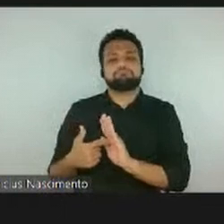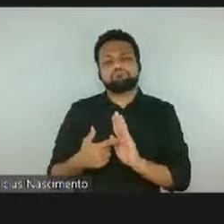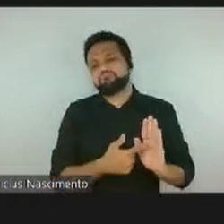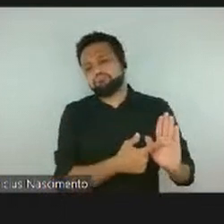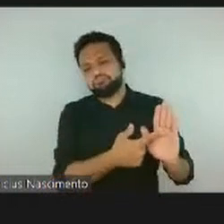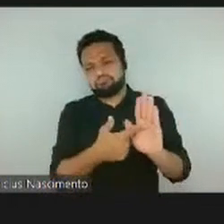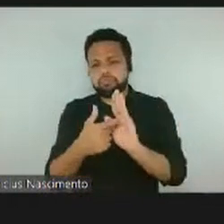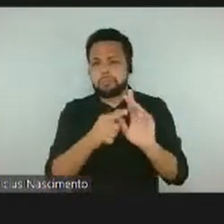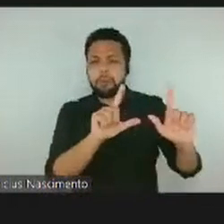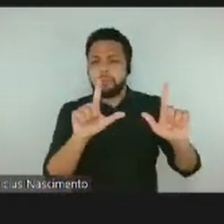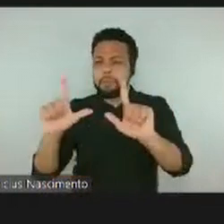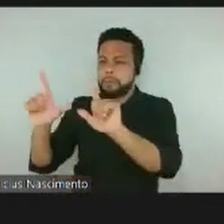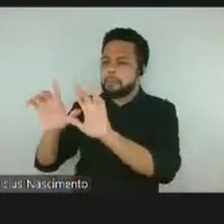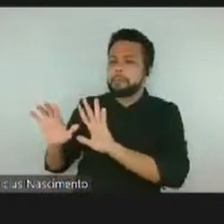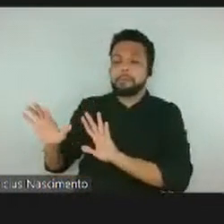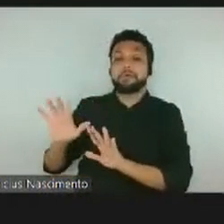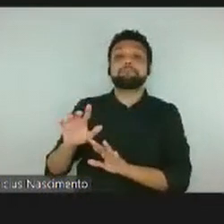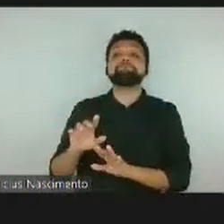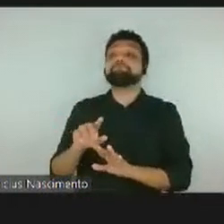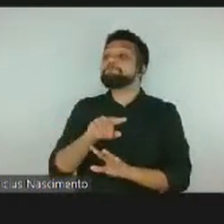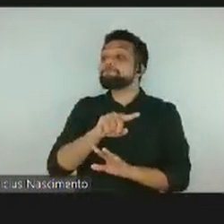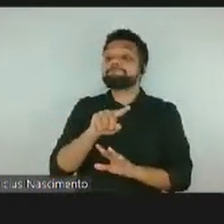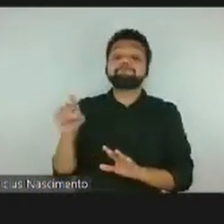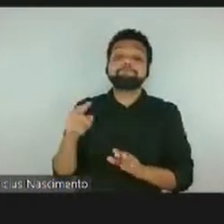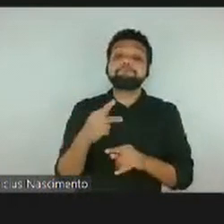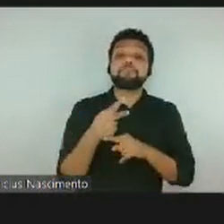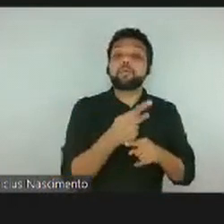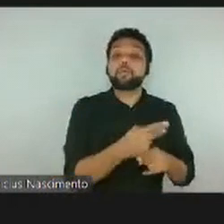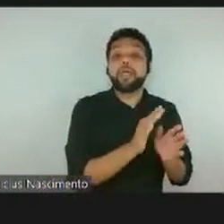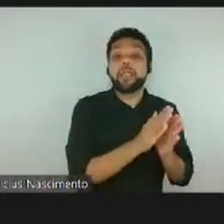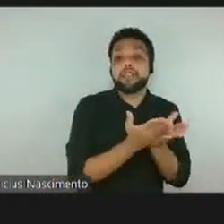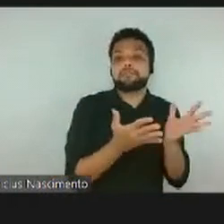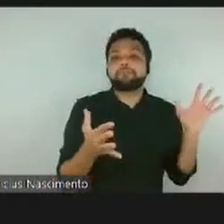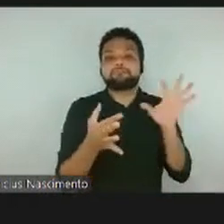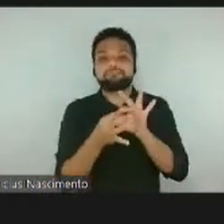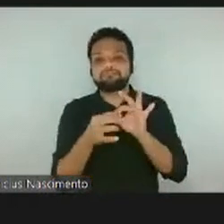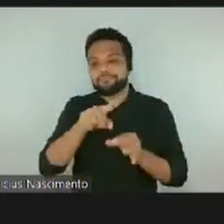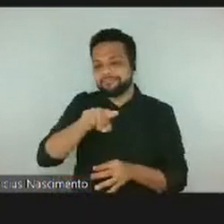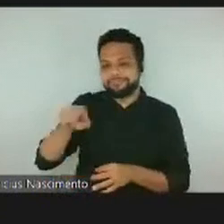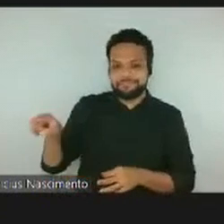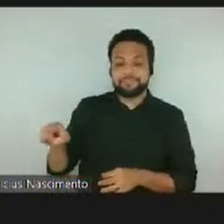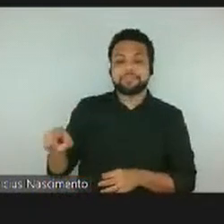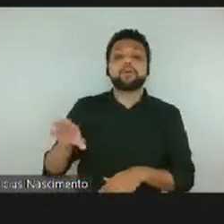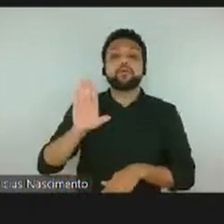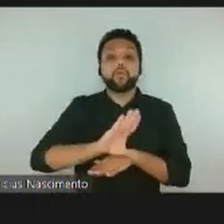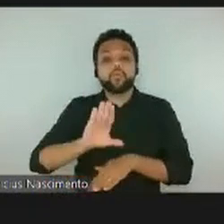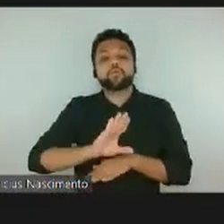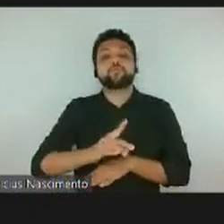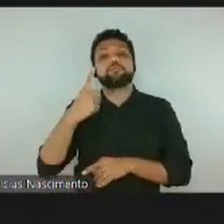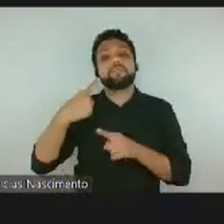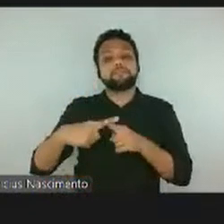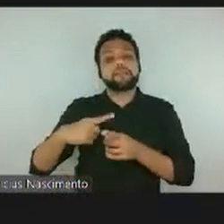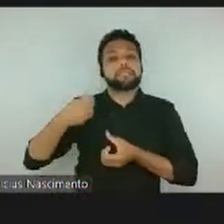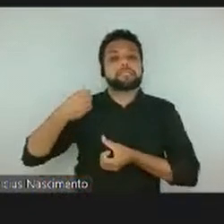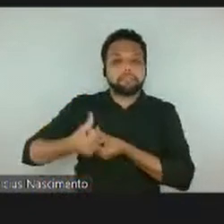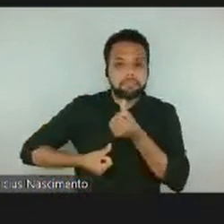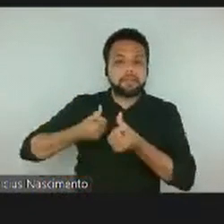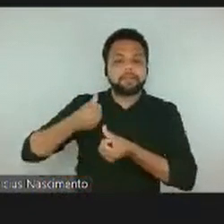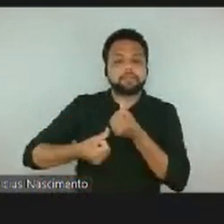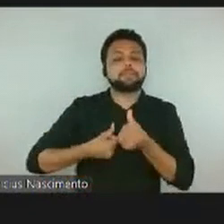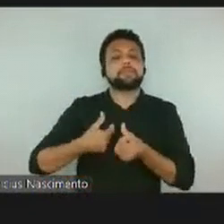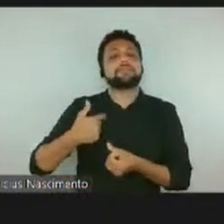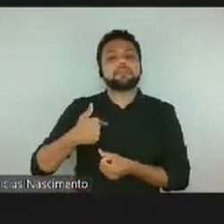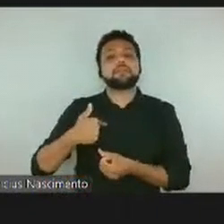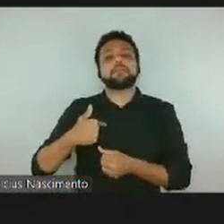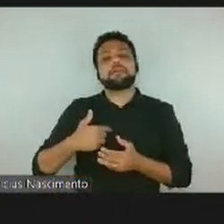grupos, a gente dá o curso uma vez por semestre e eu levei a exposição do